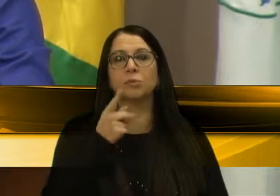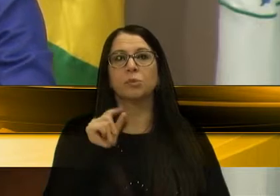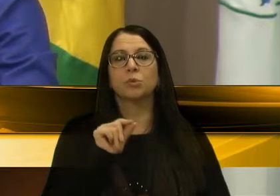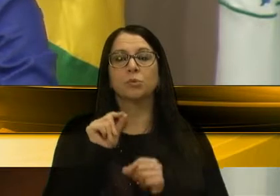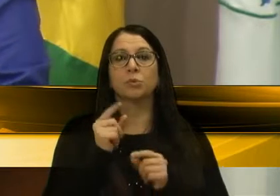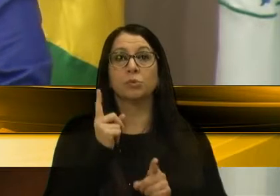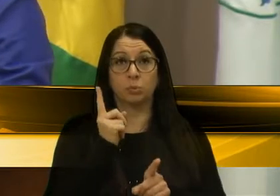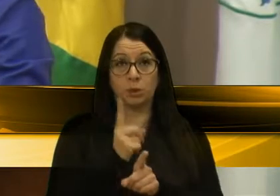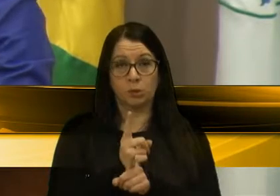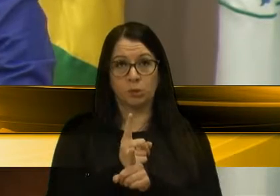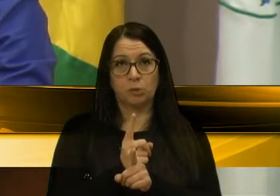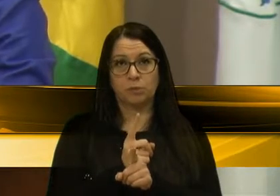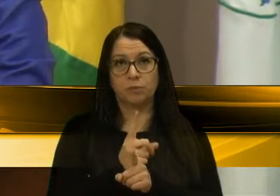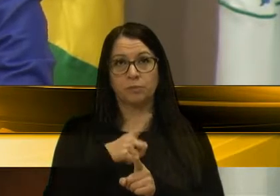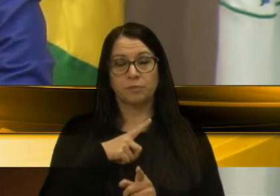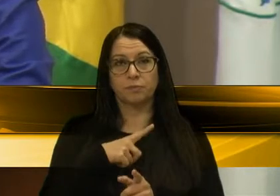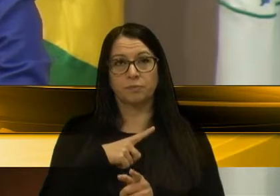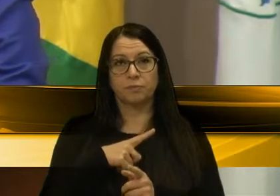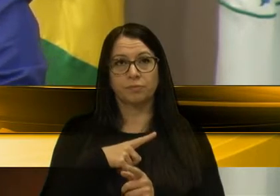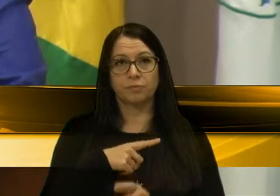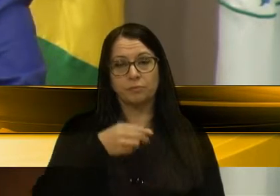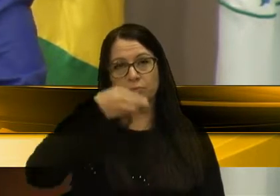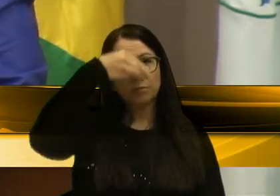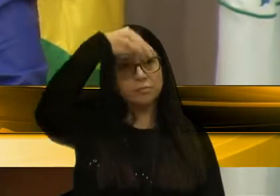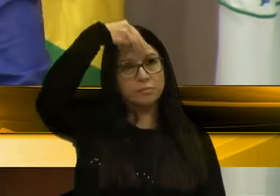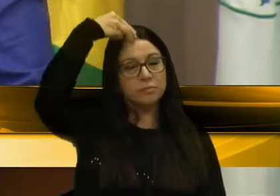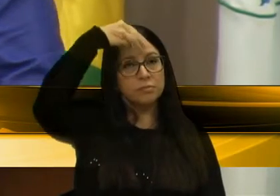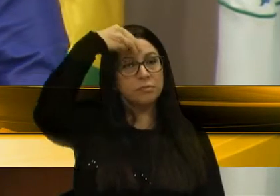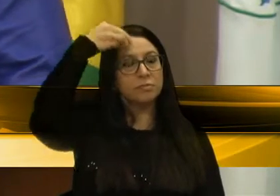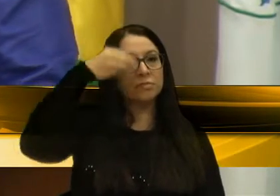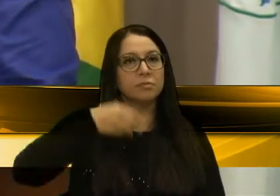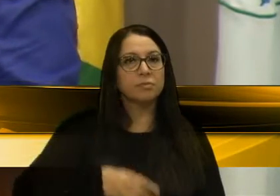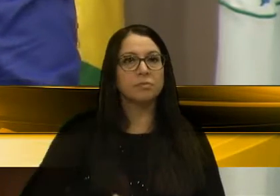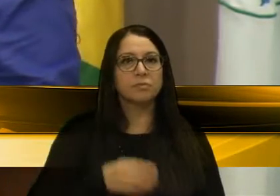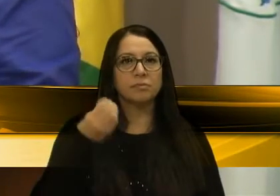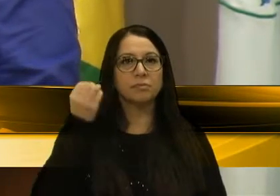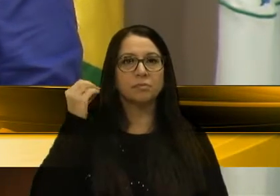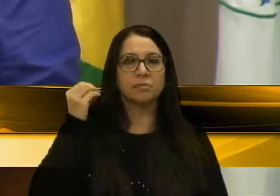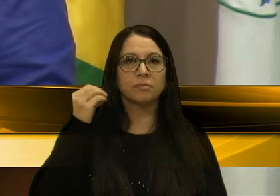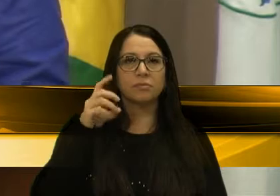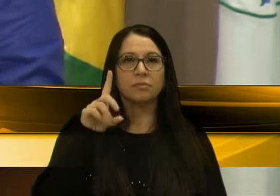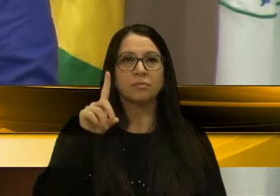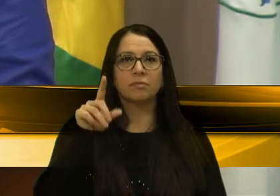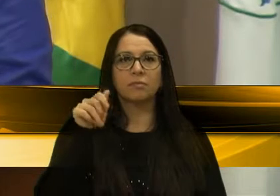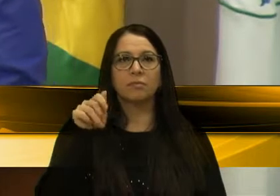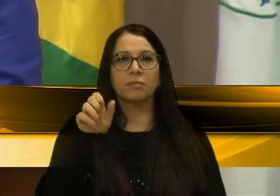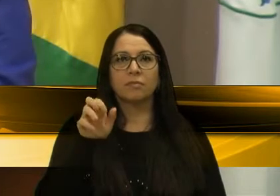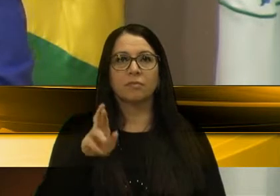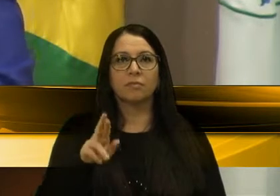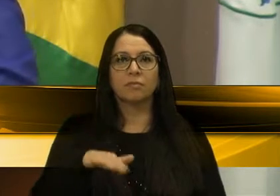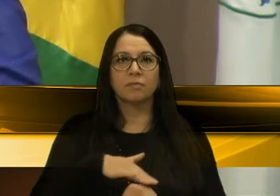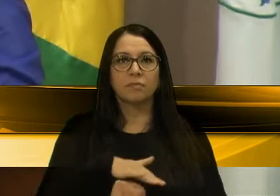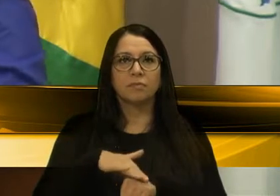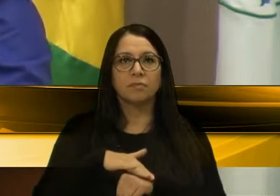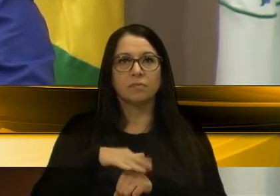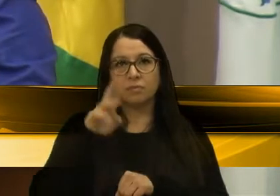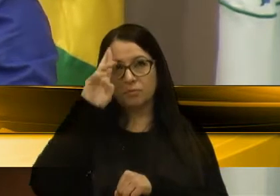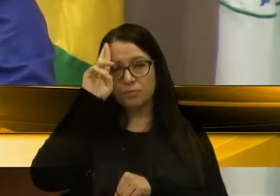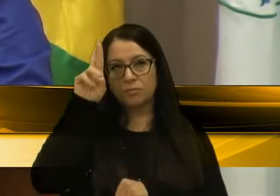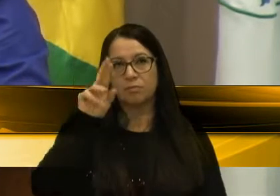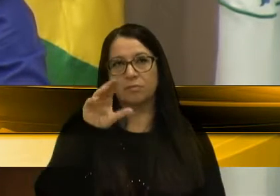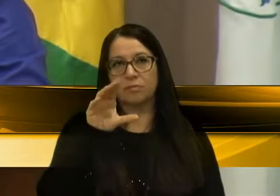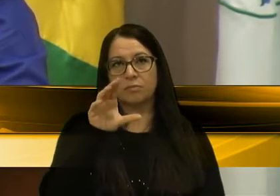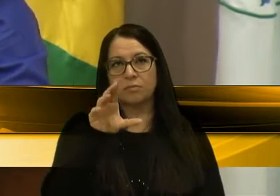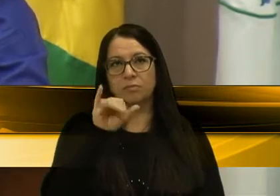um encontro em que estive com o Kiko, vereador Kiko também, em Porto Alegre, no Daer, conversando com o diretor, senhor